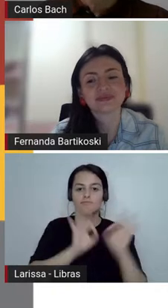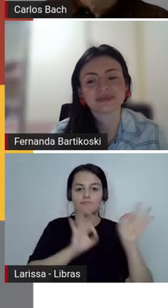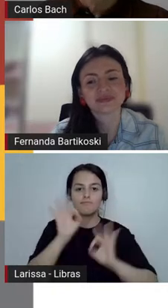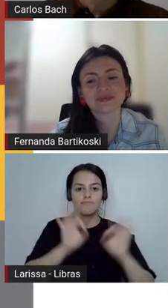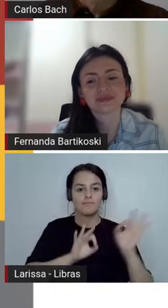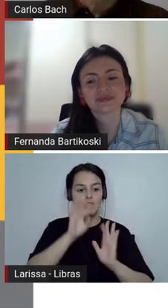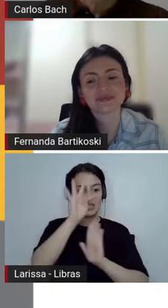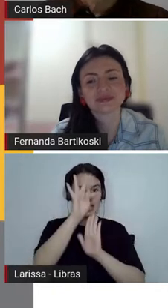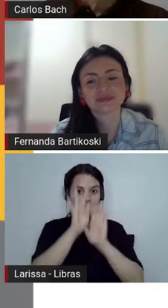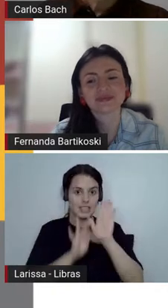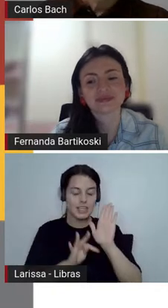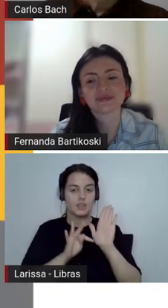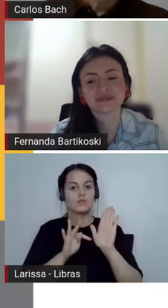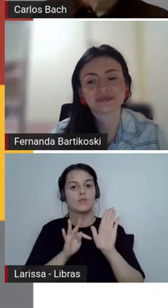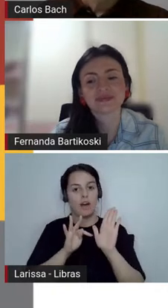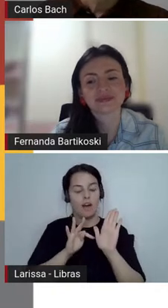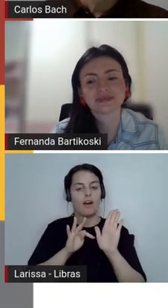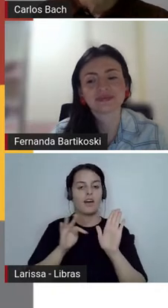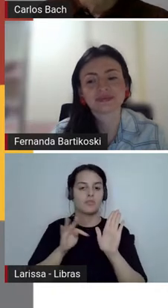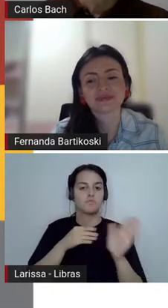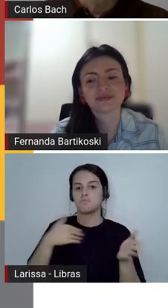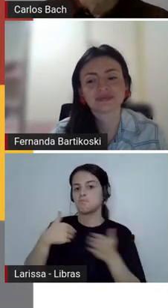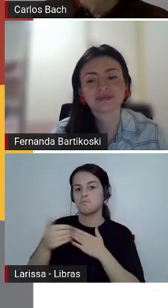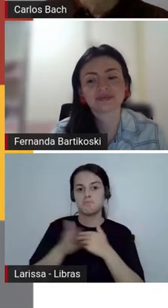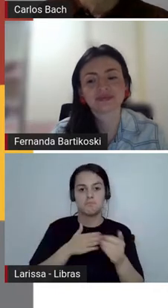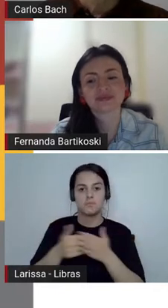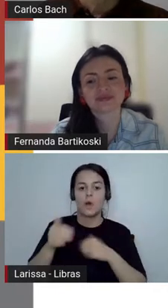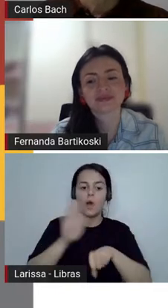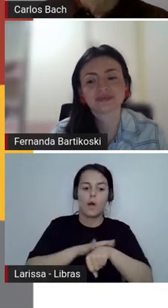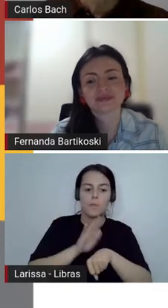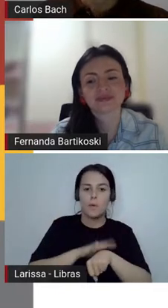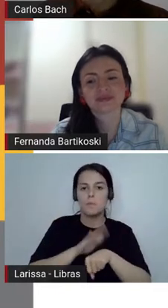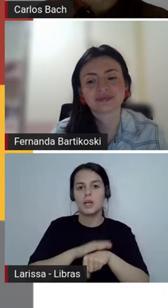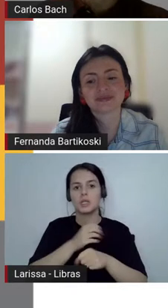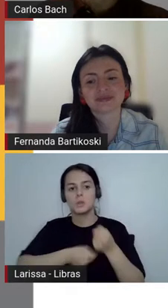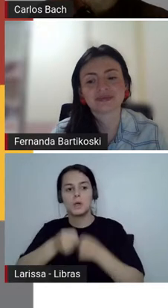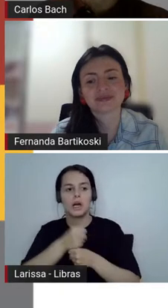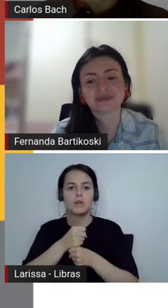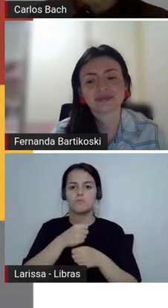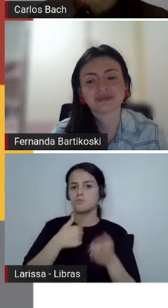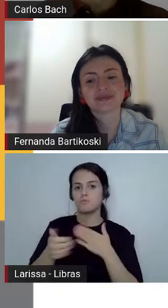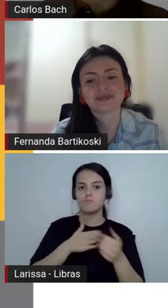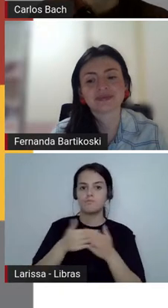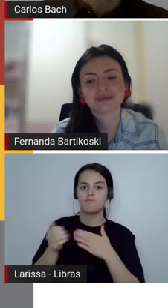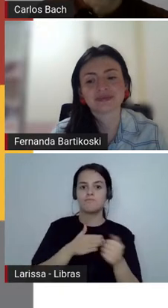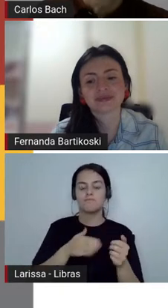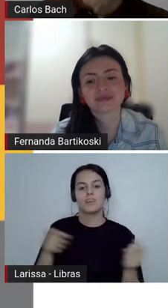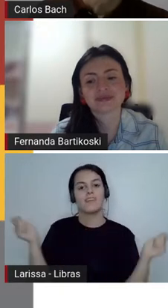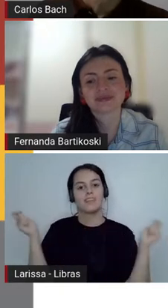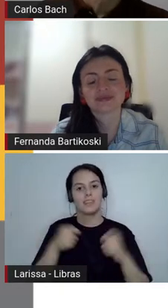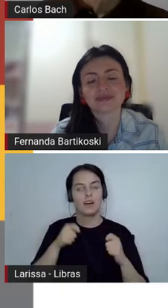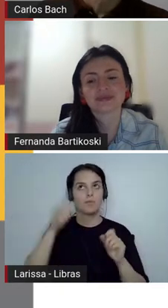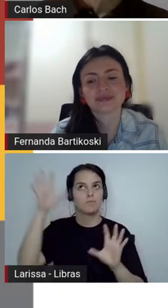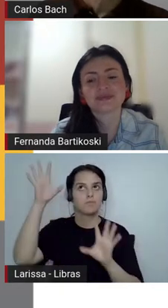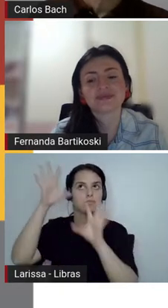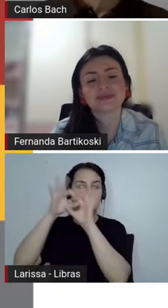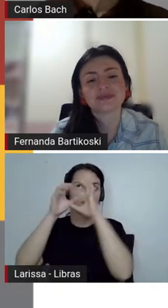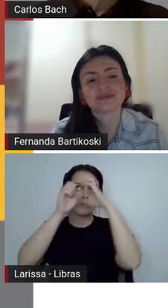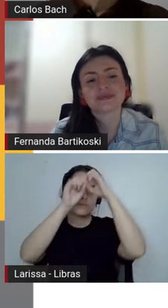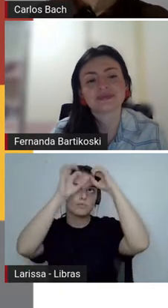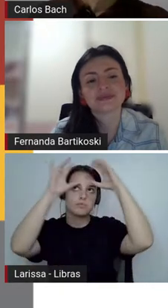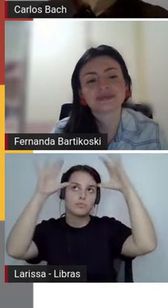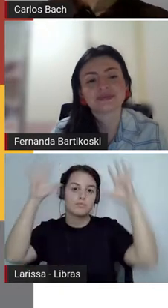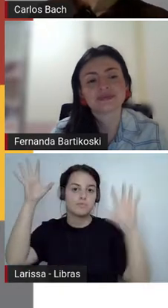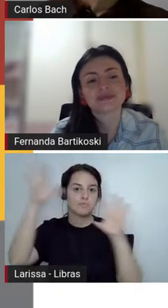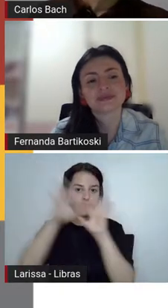daquele momento, ele se liga muito àquela questão e ele às vezes se torna